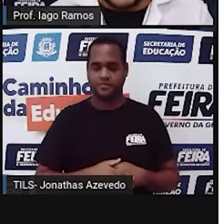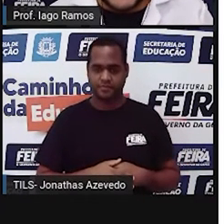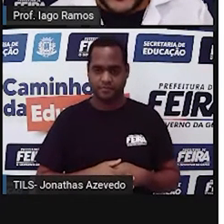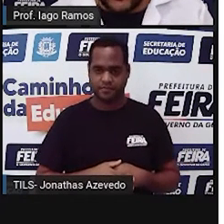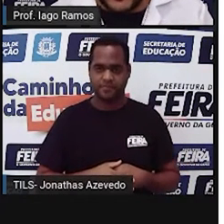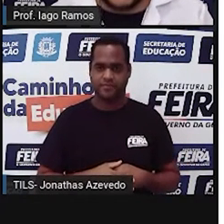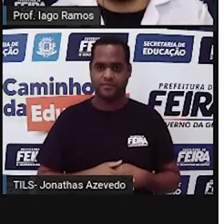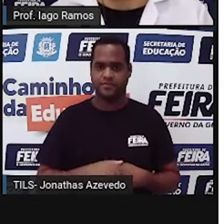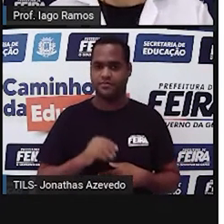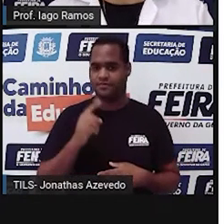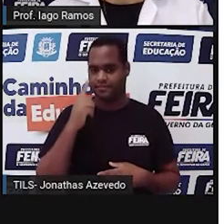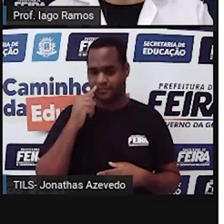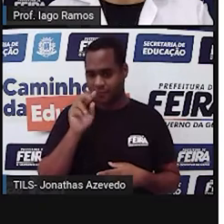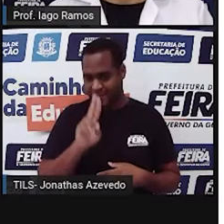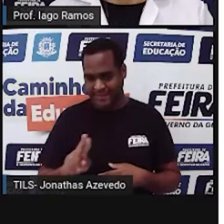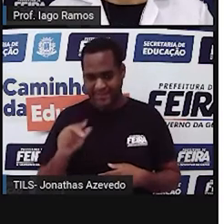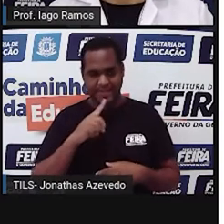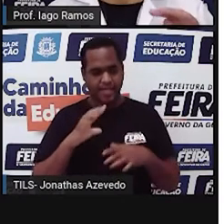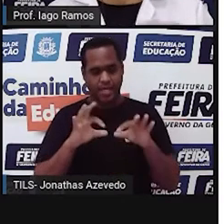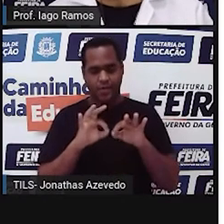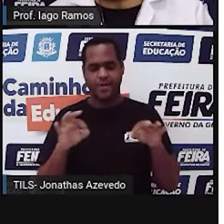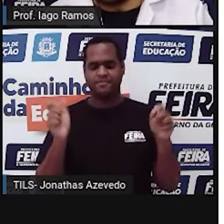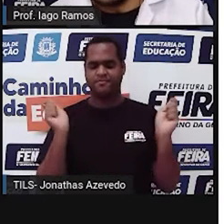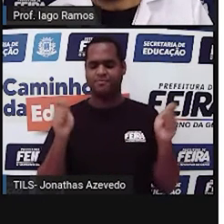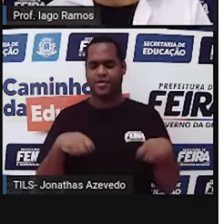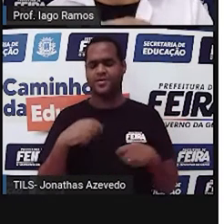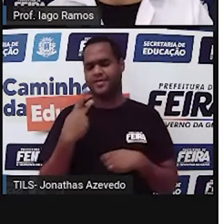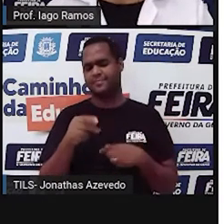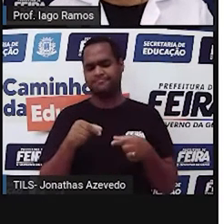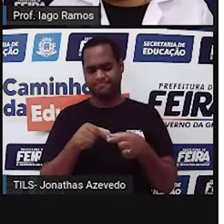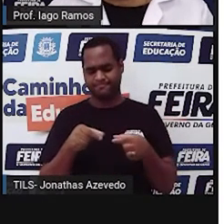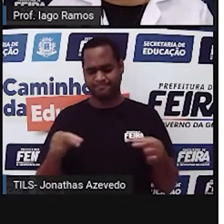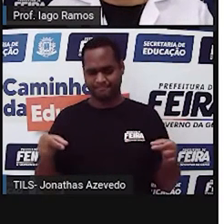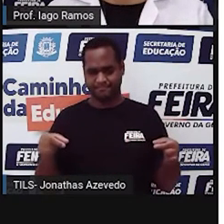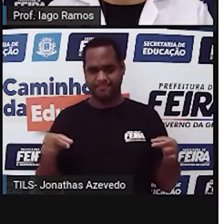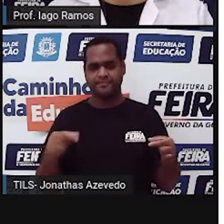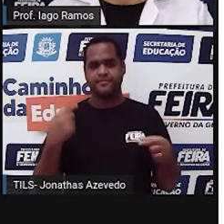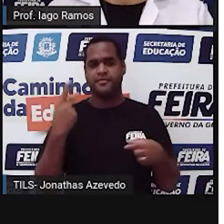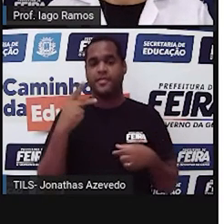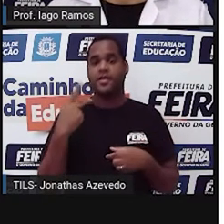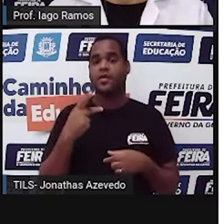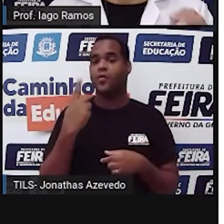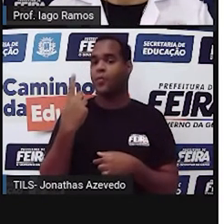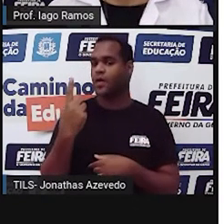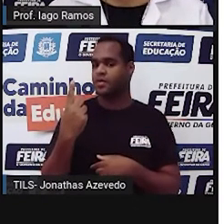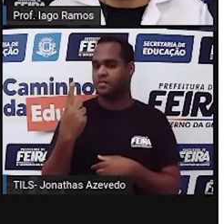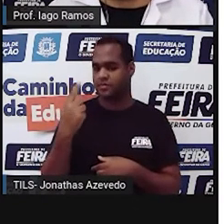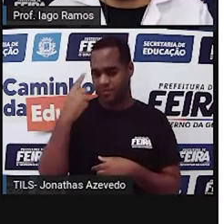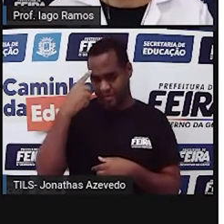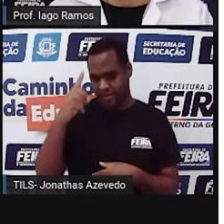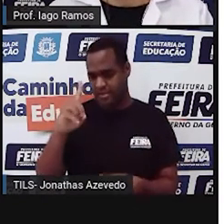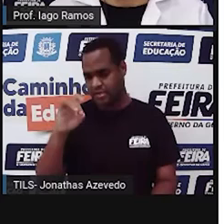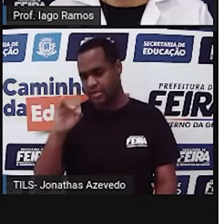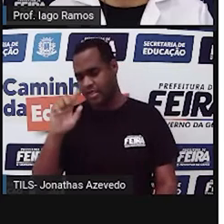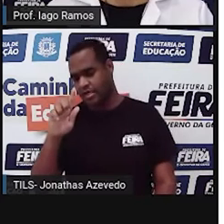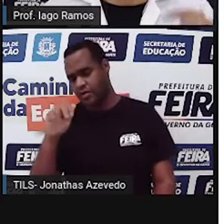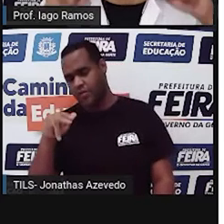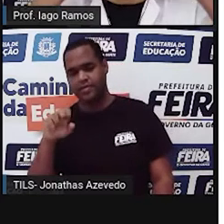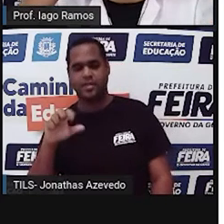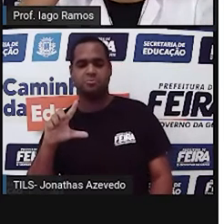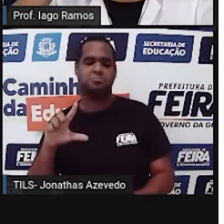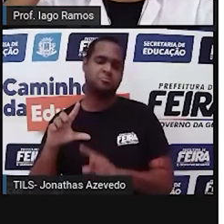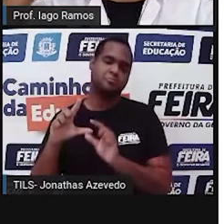Usando a régua, você vai traçar uma das diagonais do retângulo. O que é diagonal, né?